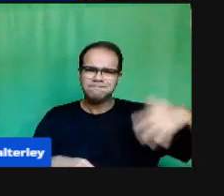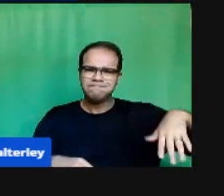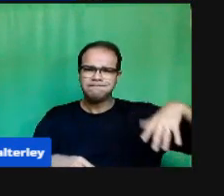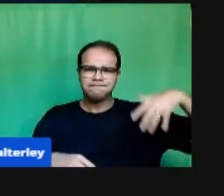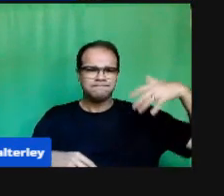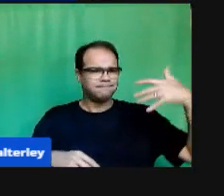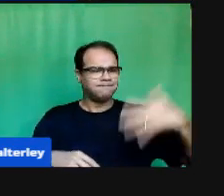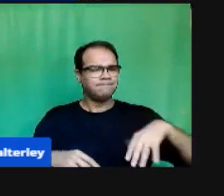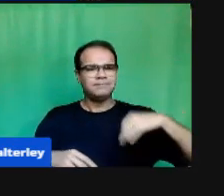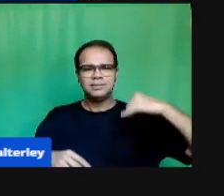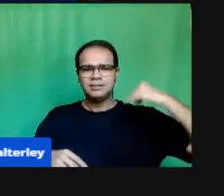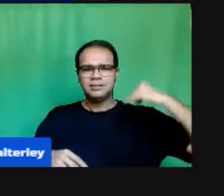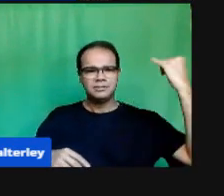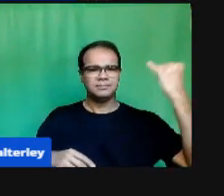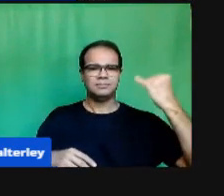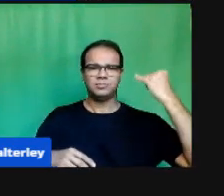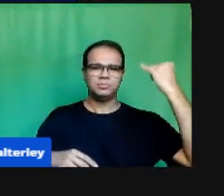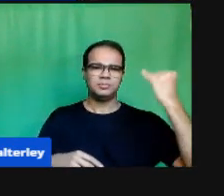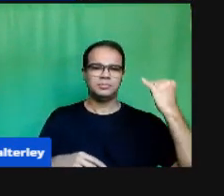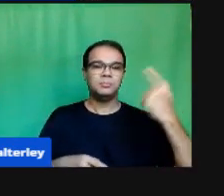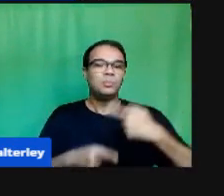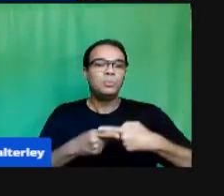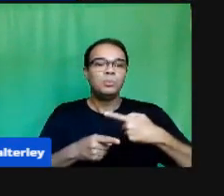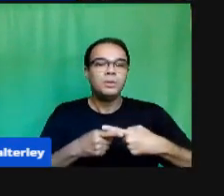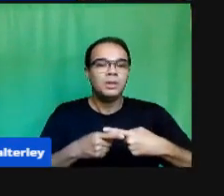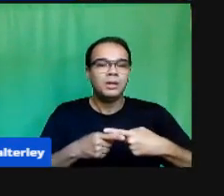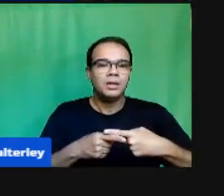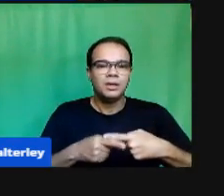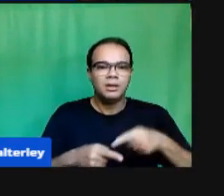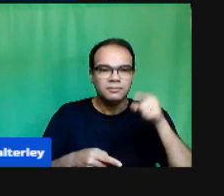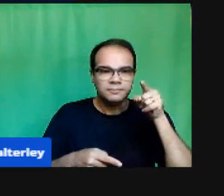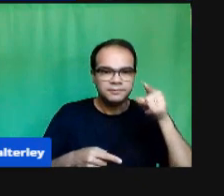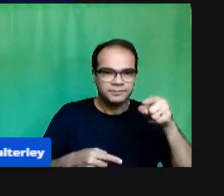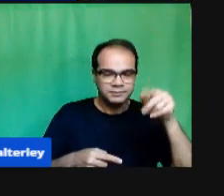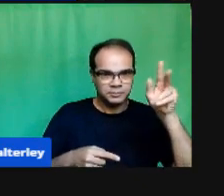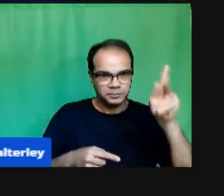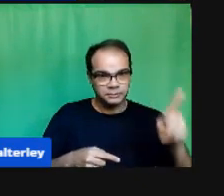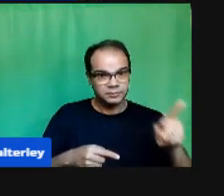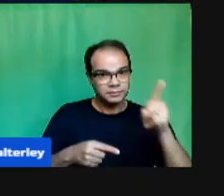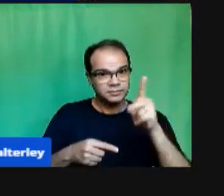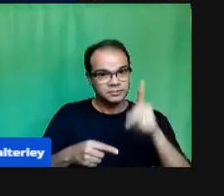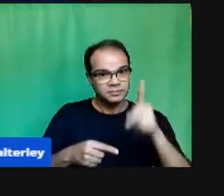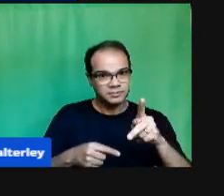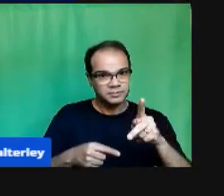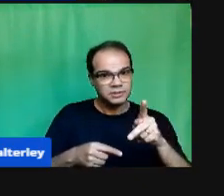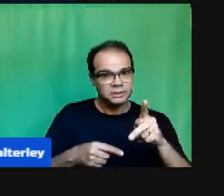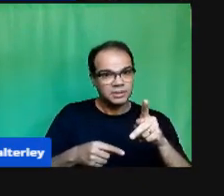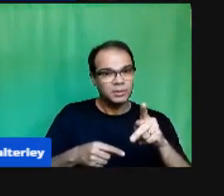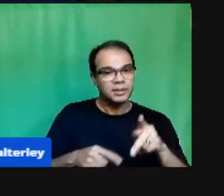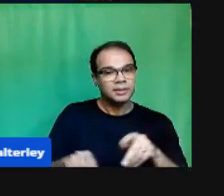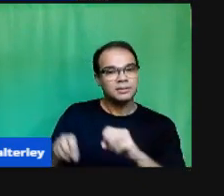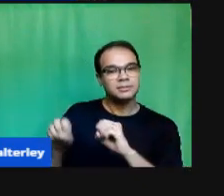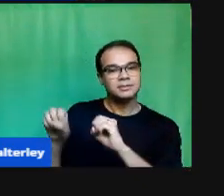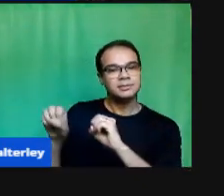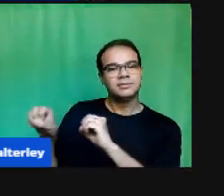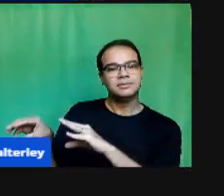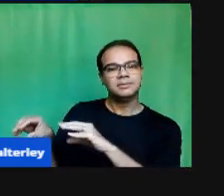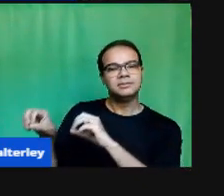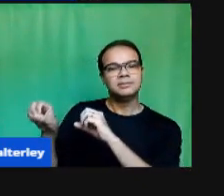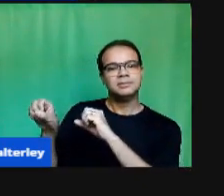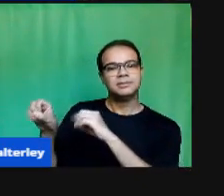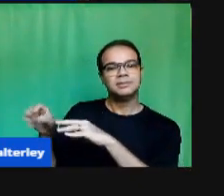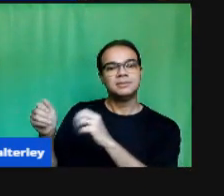catalisador E facilitador Do processo De construção Do conhecimento Mesmo Do outro lado Da tela